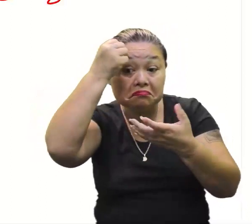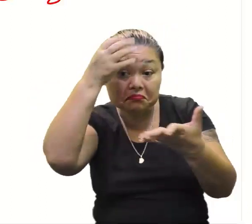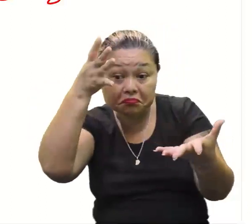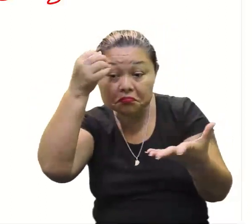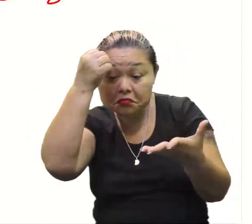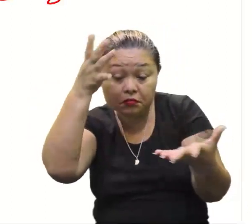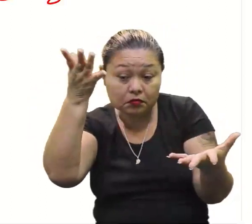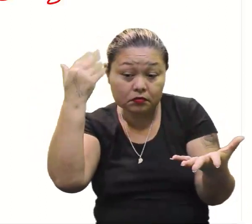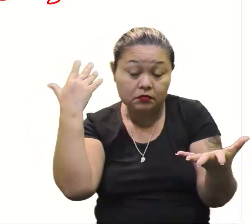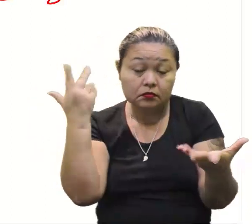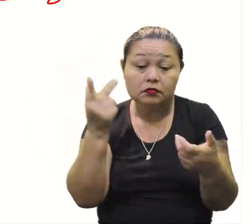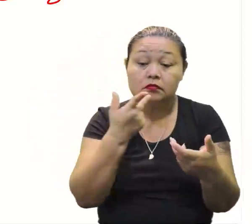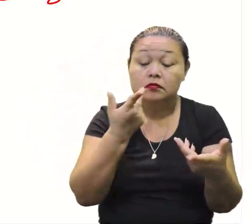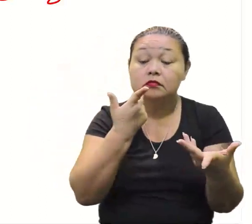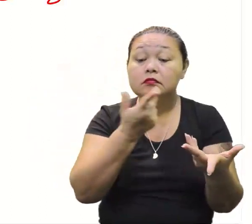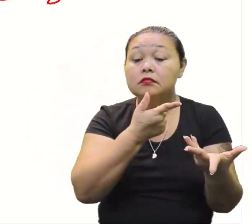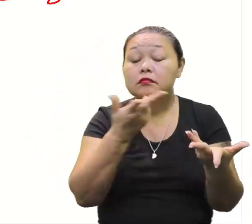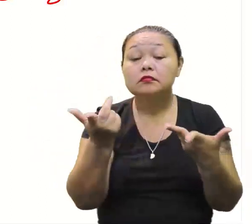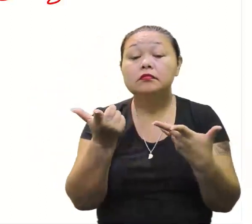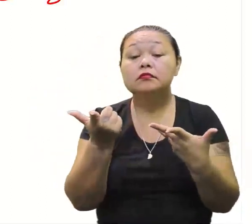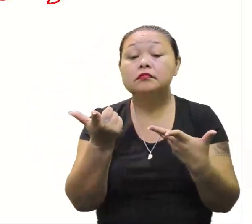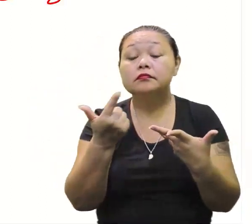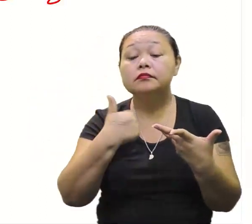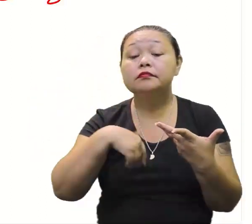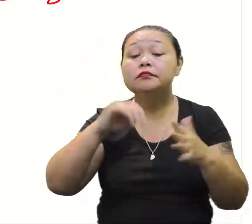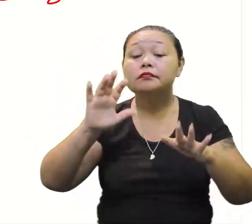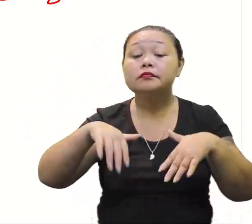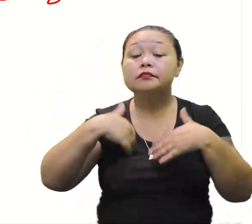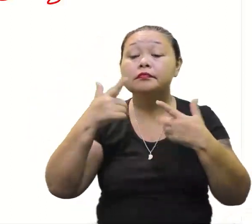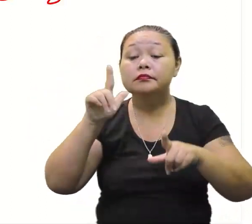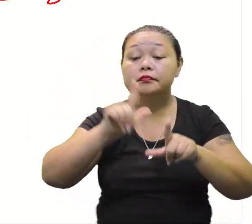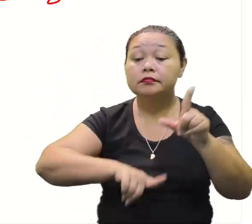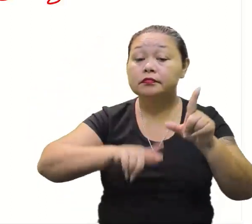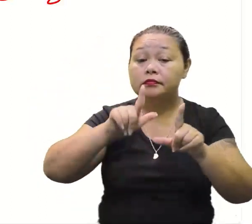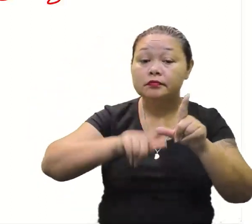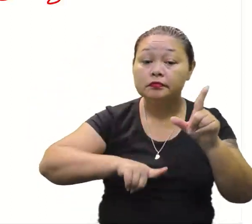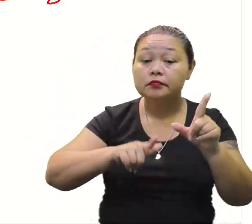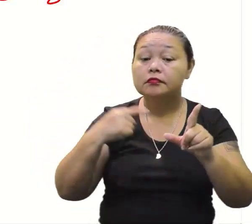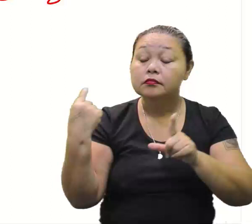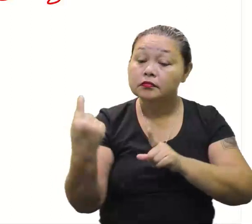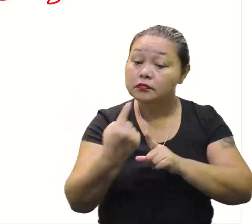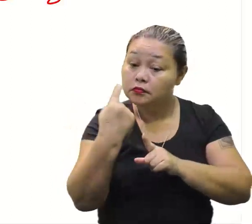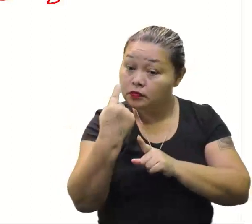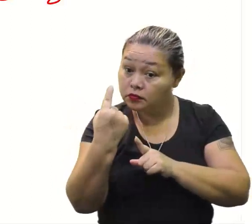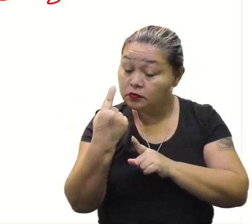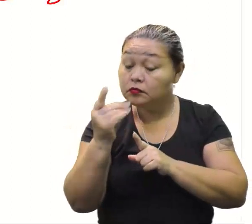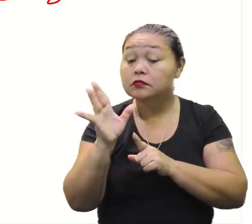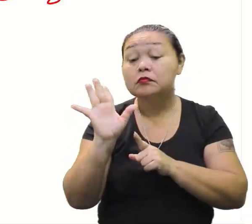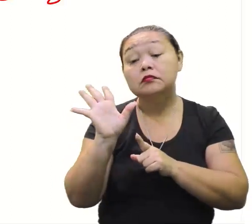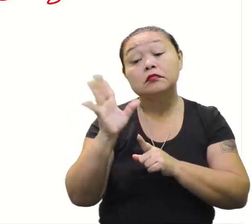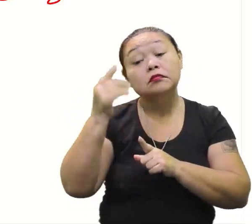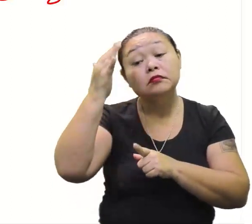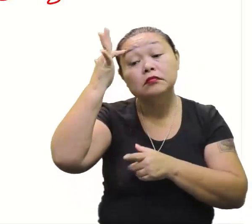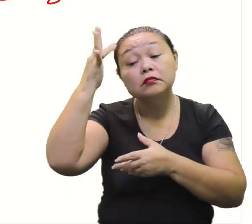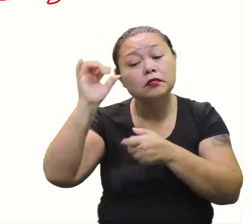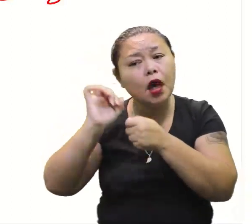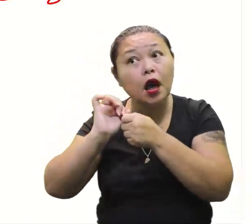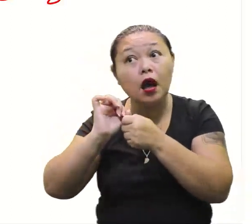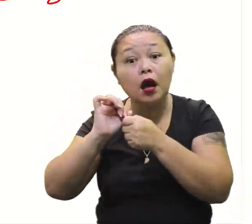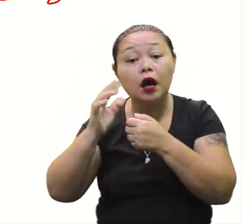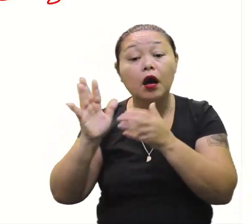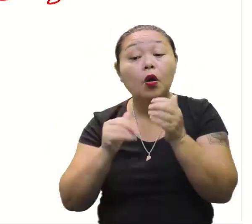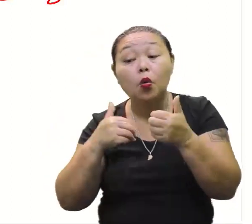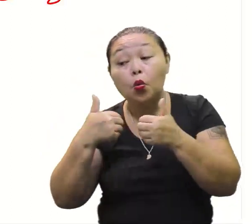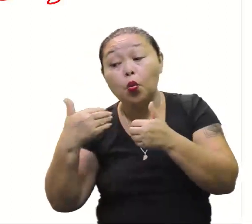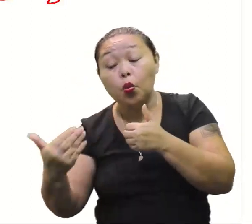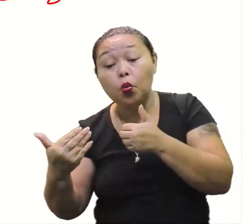esquecemos, passamos e não falamos sobre isso. Quando a letra aparece sozinha assim, intuitivamente, ao lado